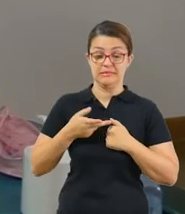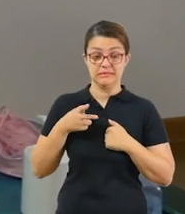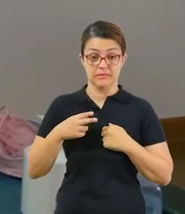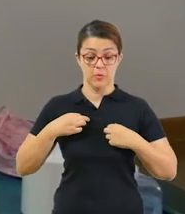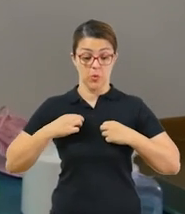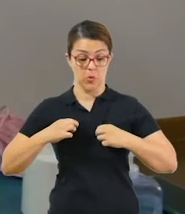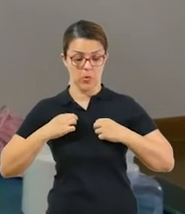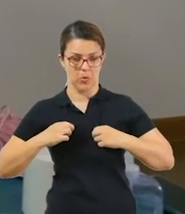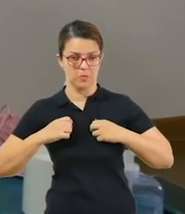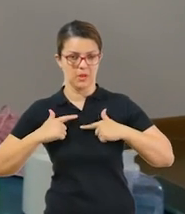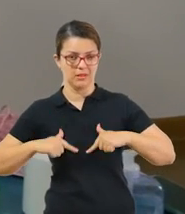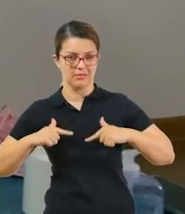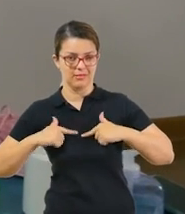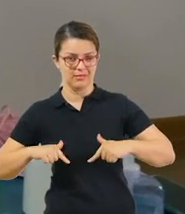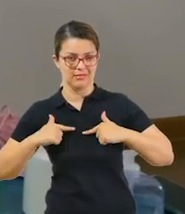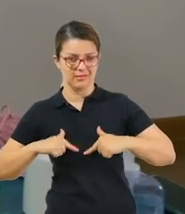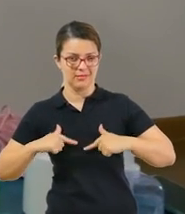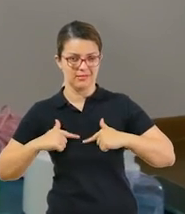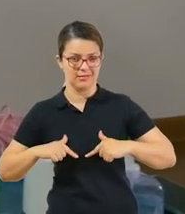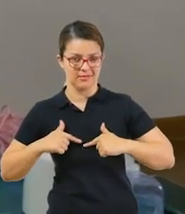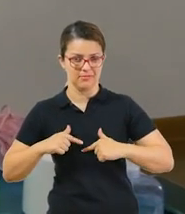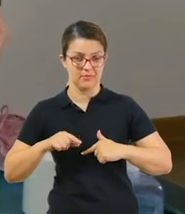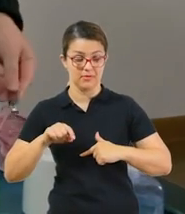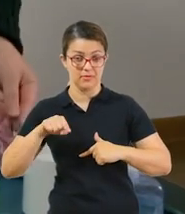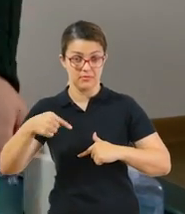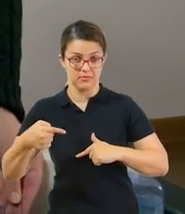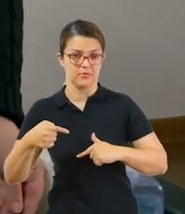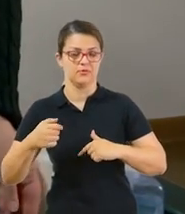vestir roupas limpas após tomar banho.